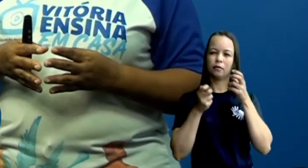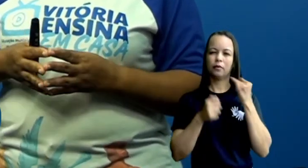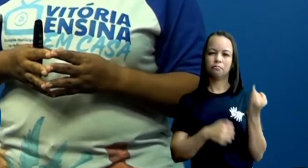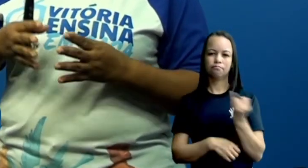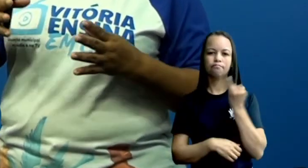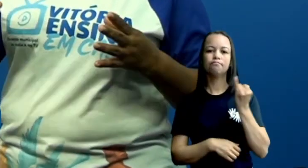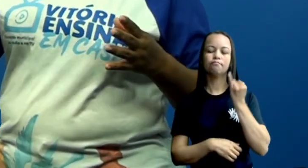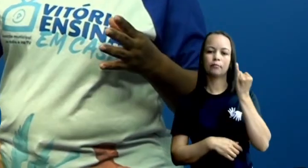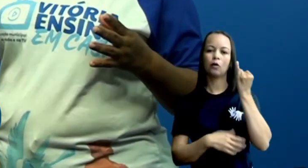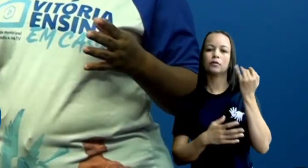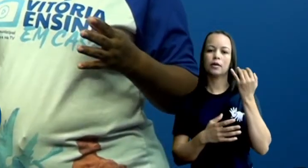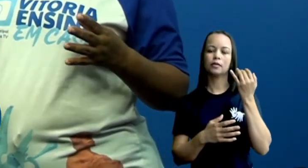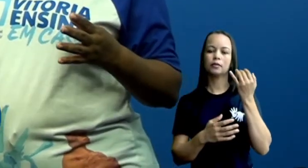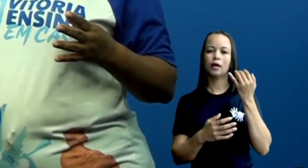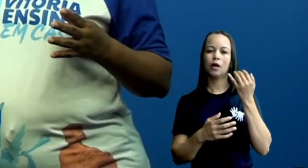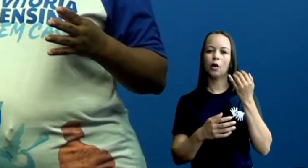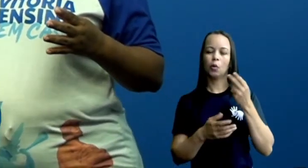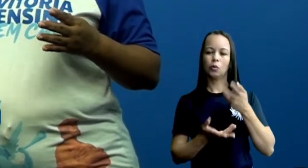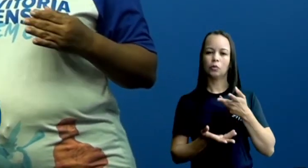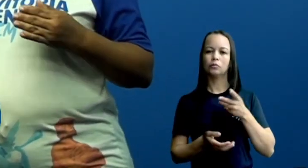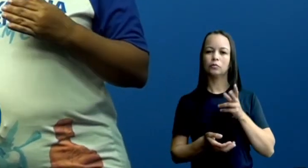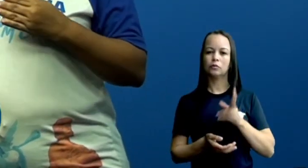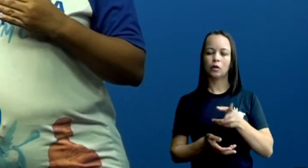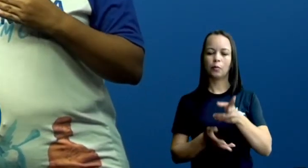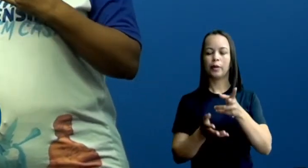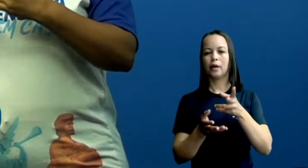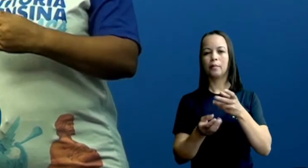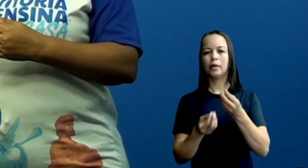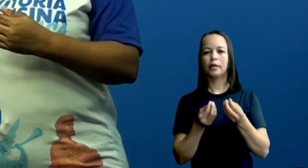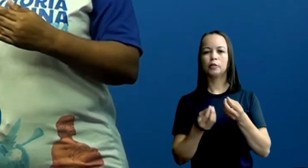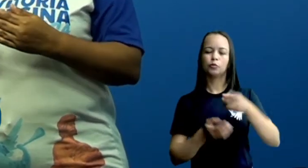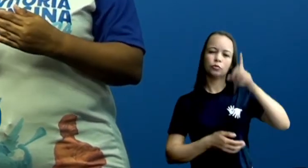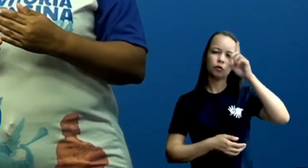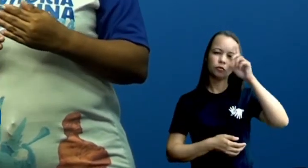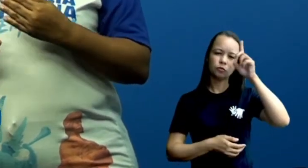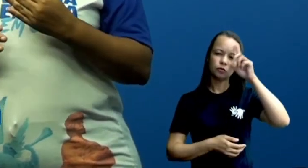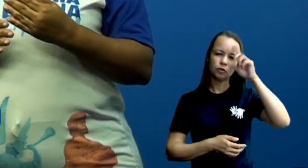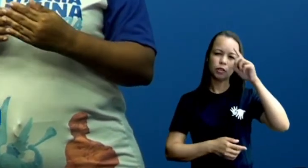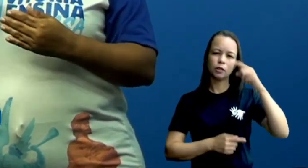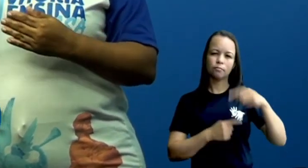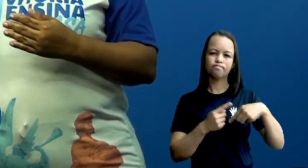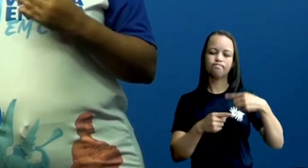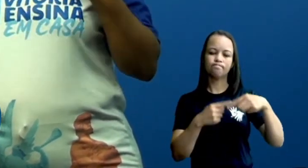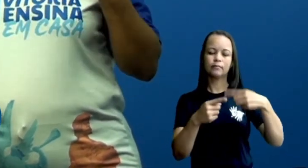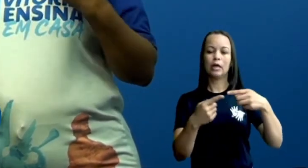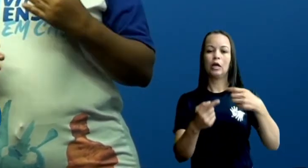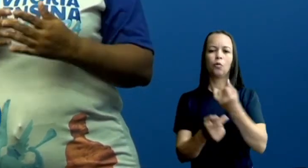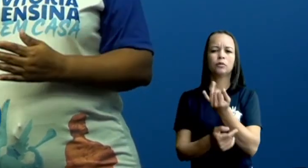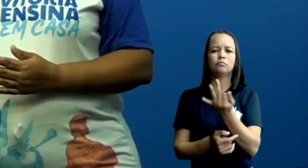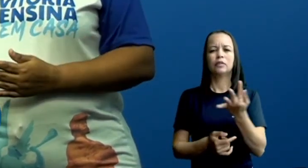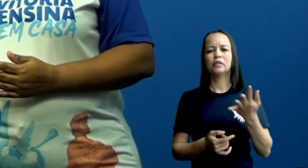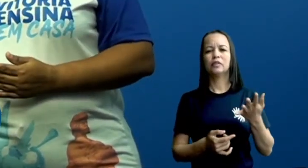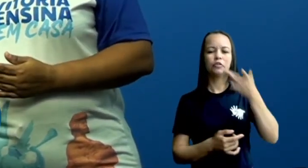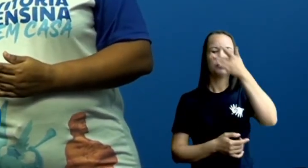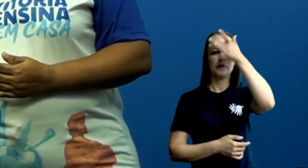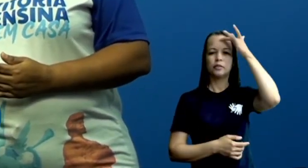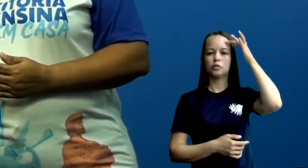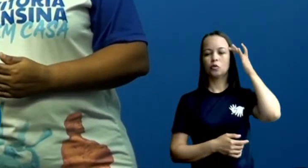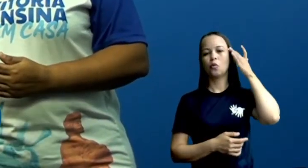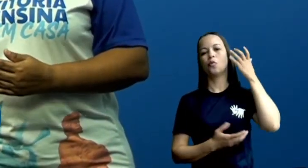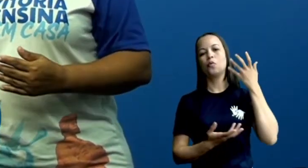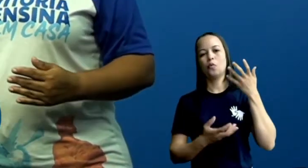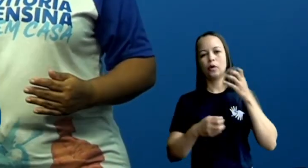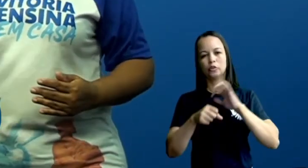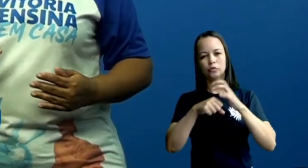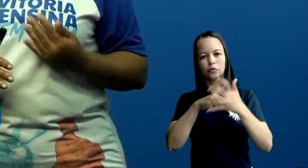esse acompanhamento diário do quantitativo de pessoas com